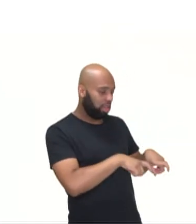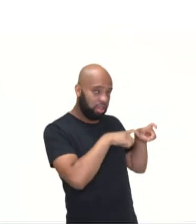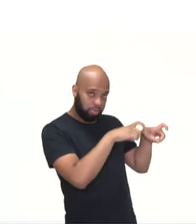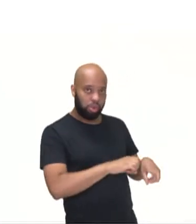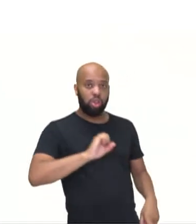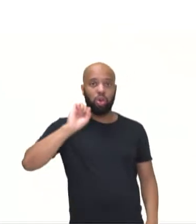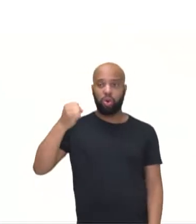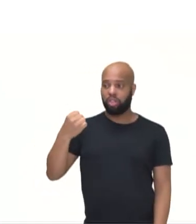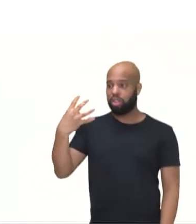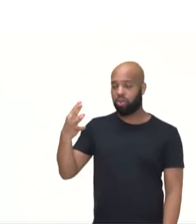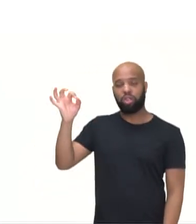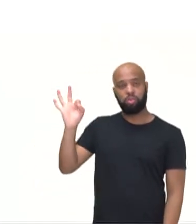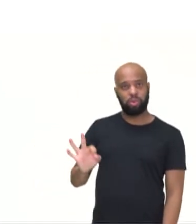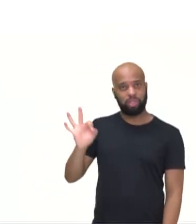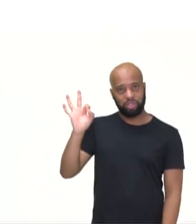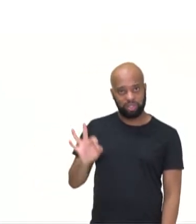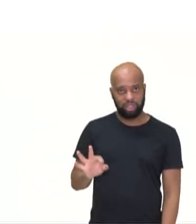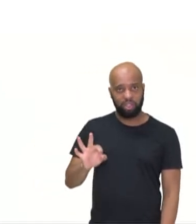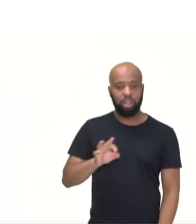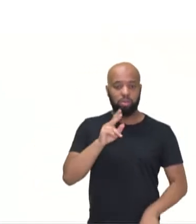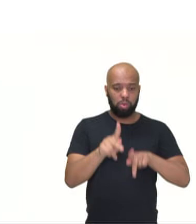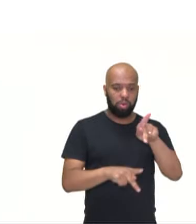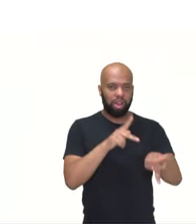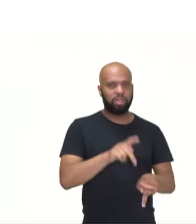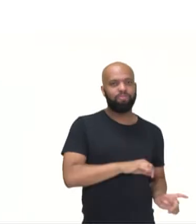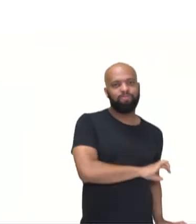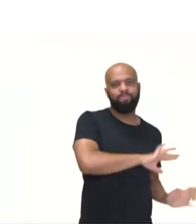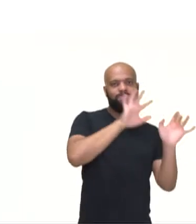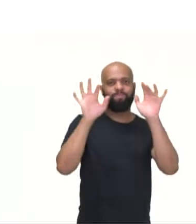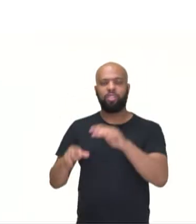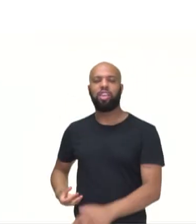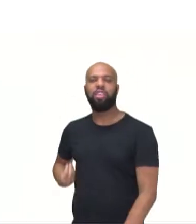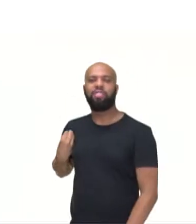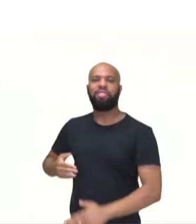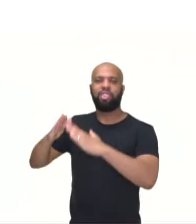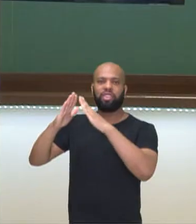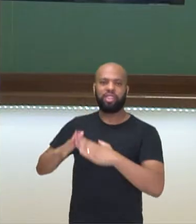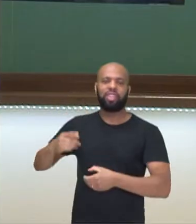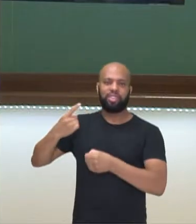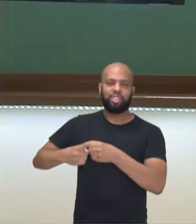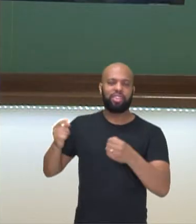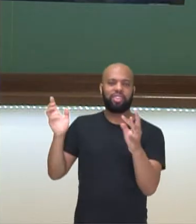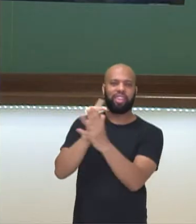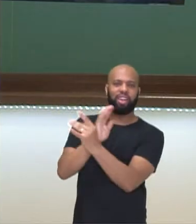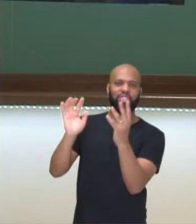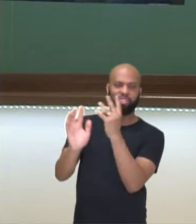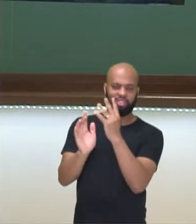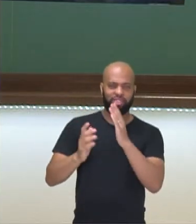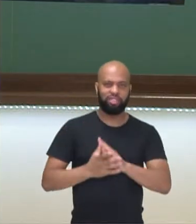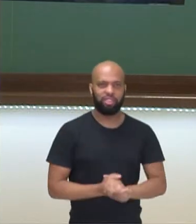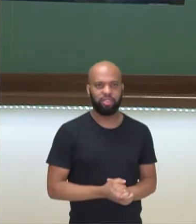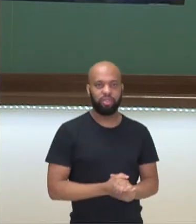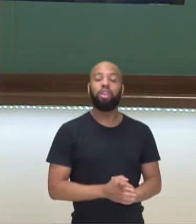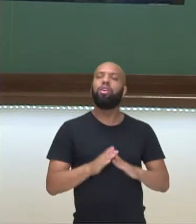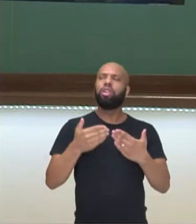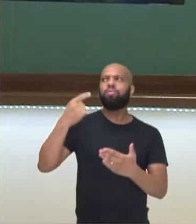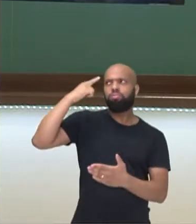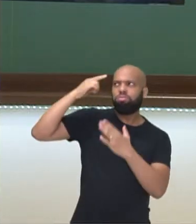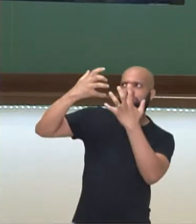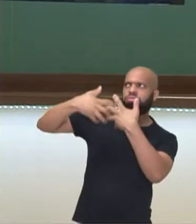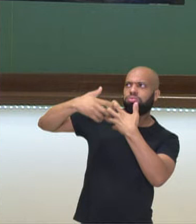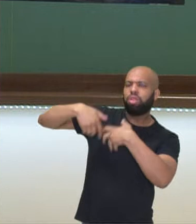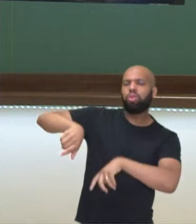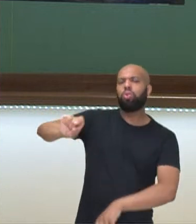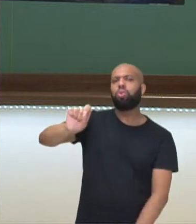84% da população mora ou habita as cidades. Isso nos faz pensar e